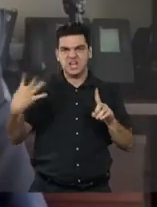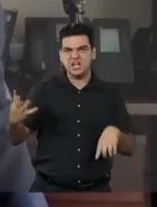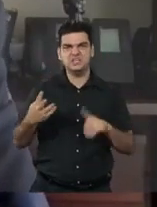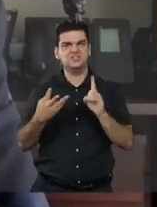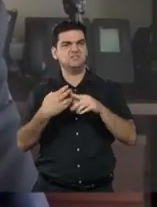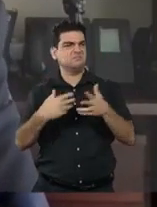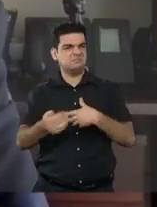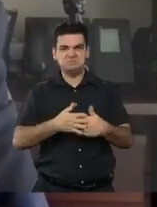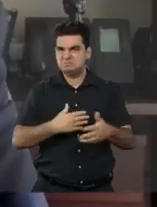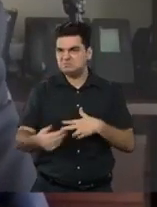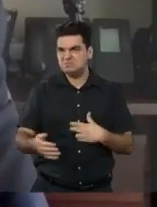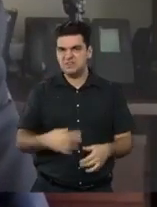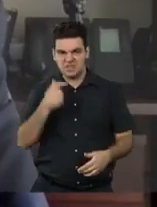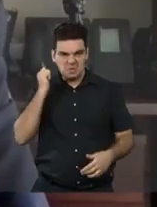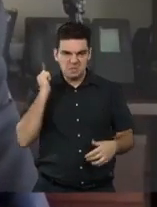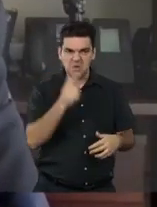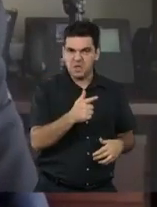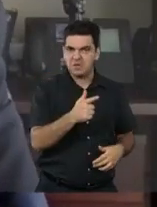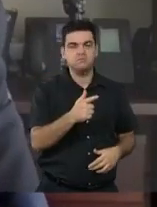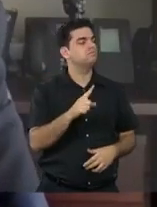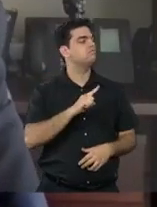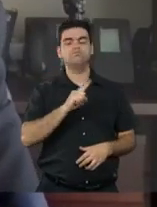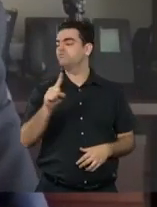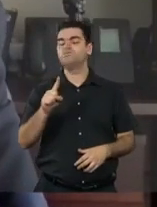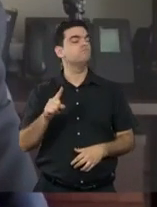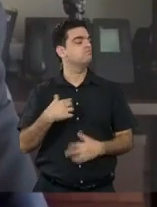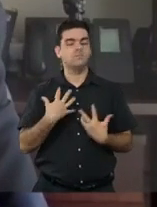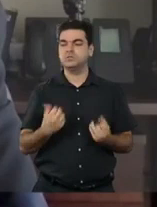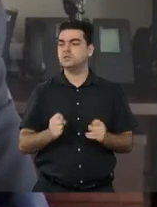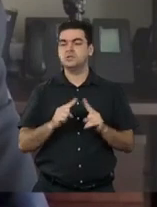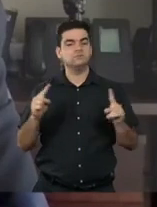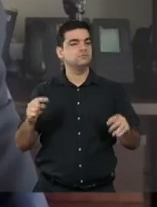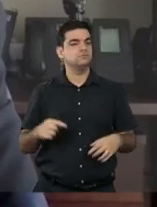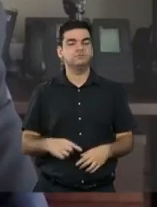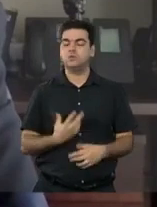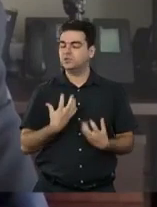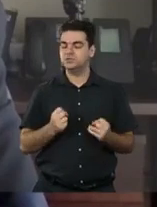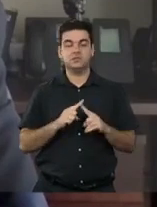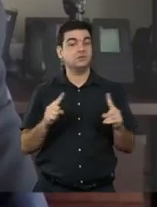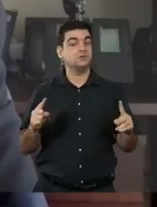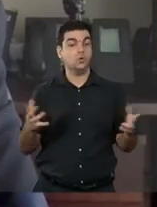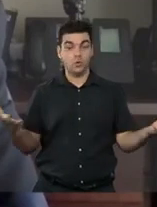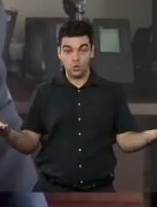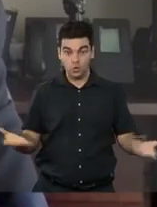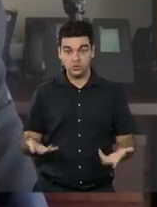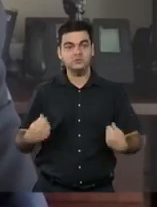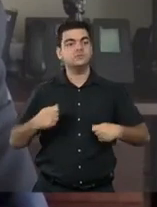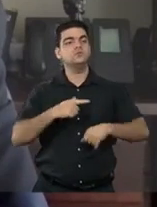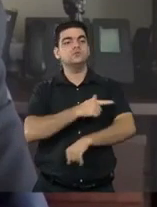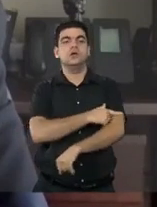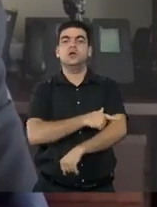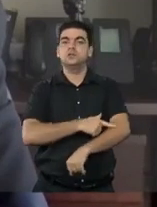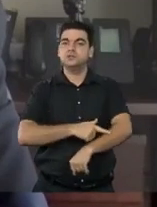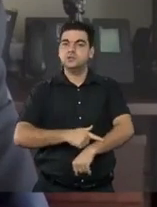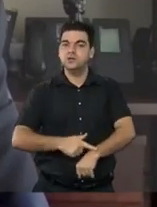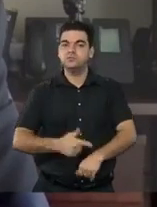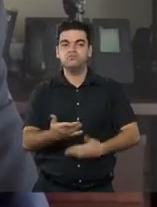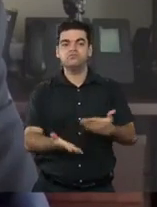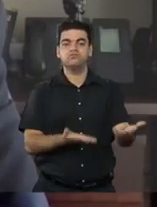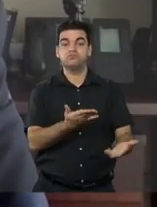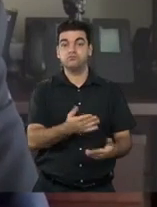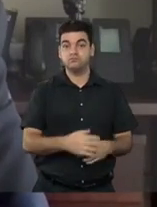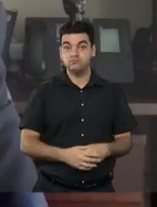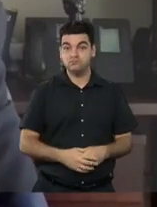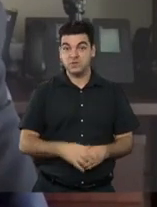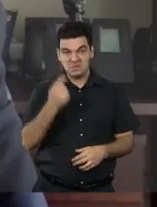ou por qualquer outro fator é inaceitável na vida civilizada. Discriminar uma pessoa por ser gay ou trans é como